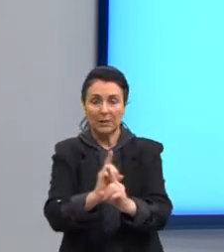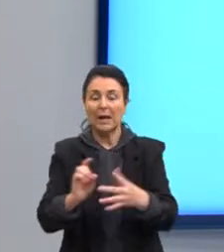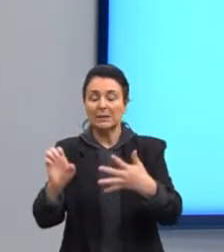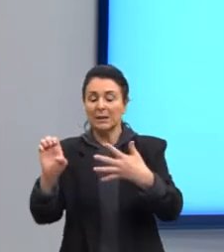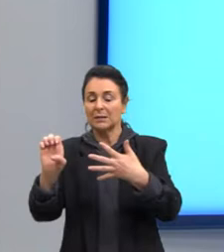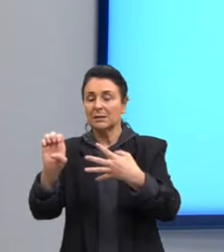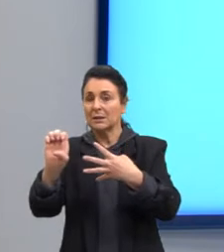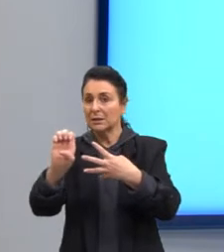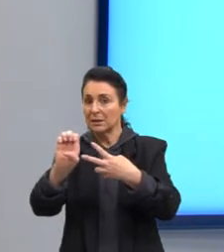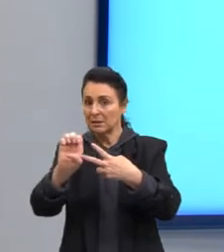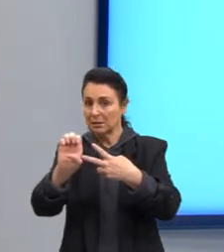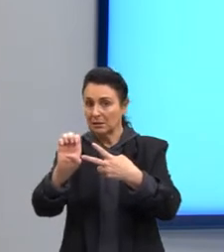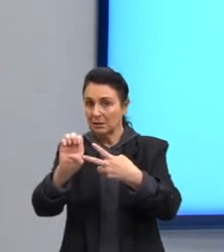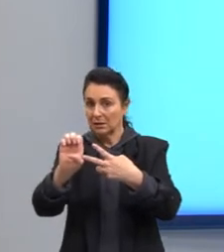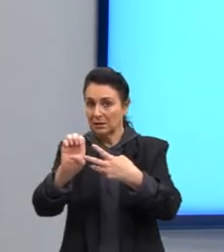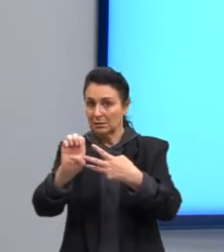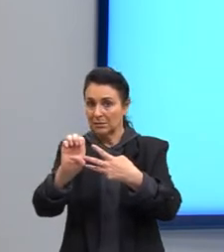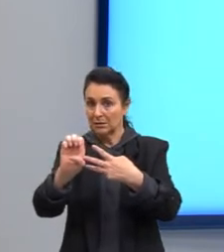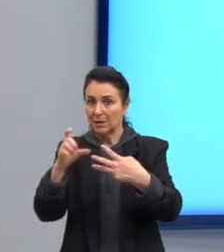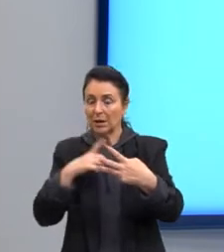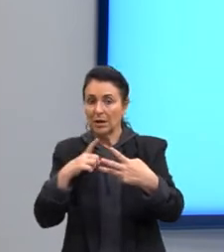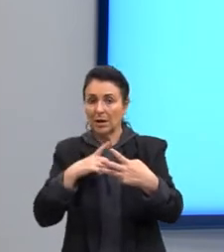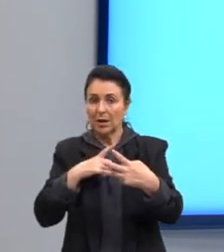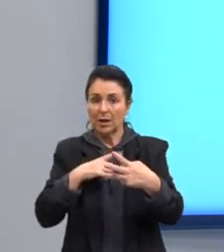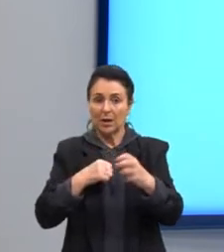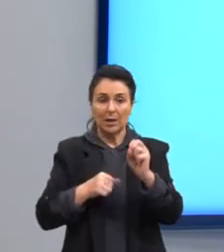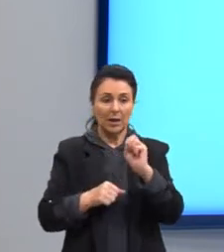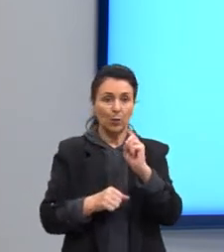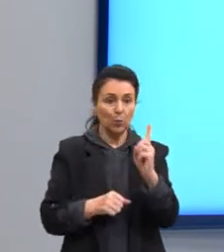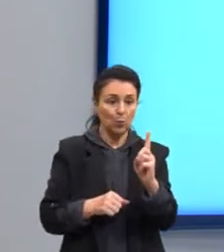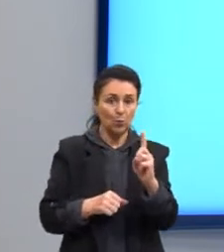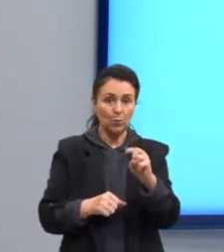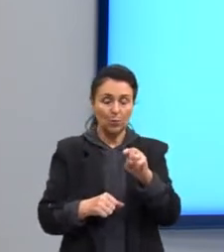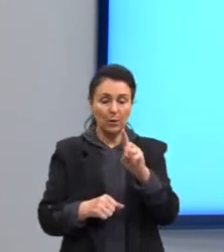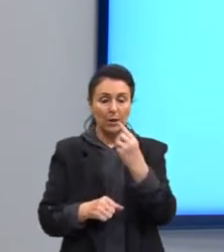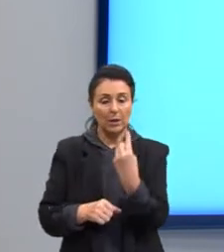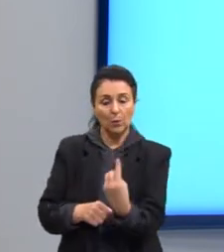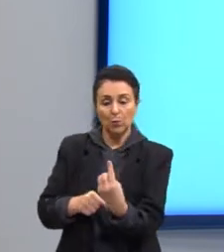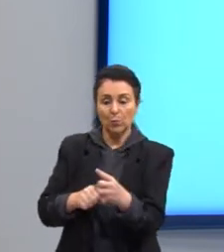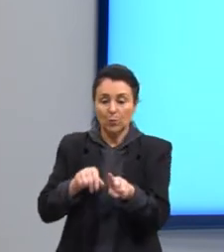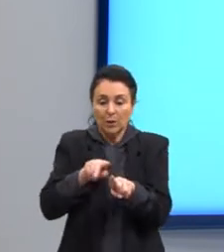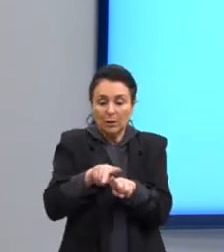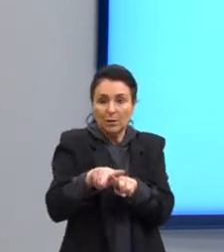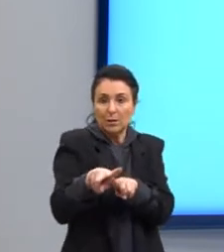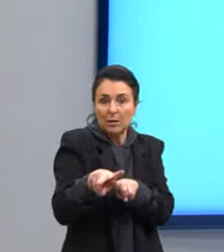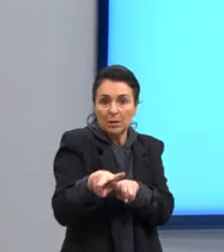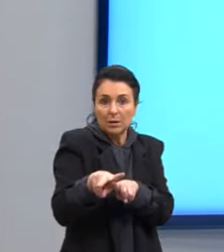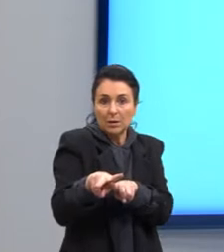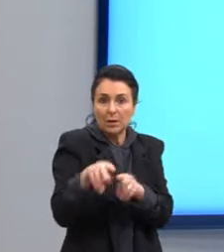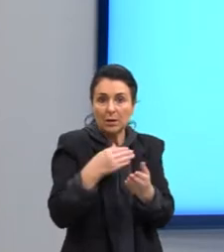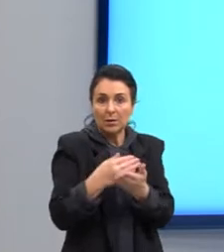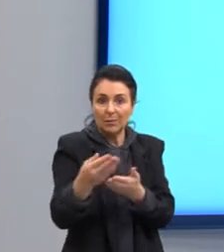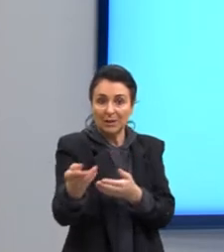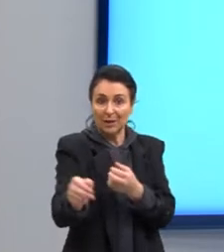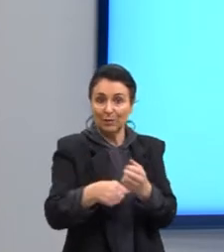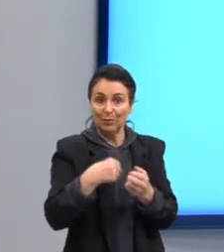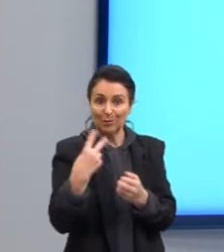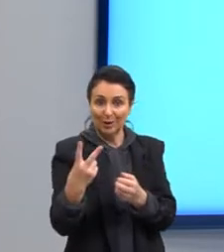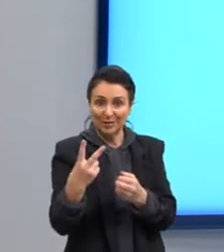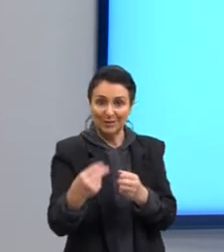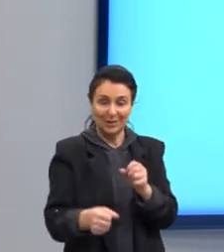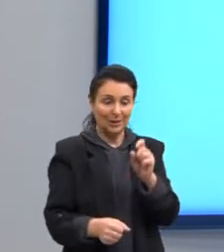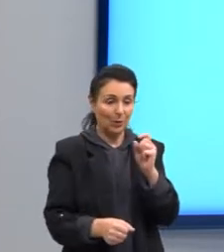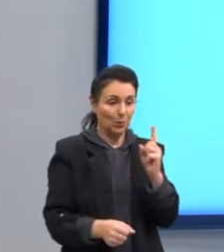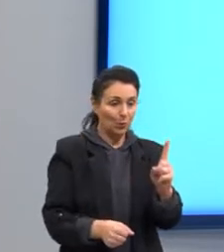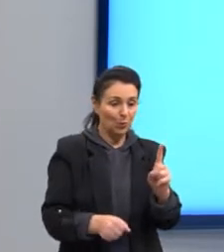Que é um indivíduo, eles se bipartem, né? Sofrem uma bipartição e geram dois. De um gera